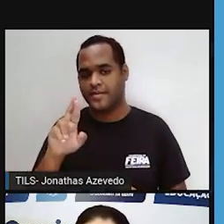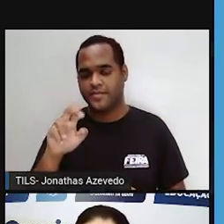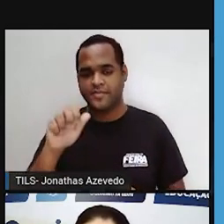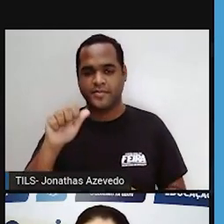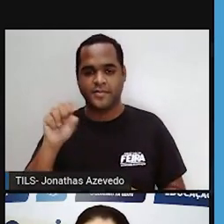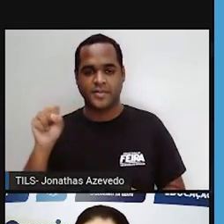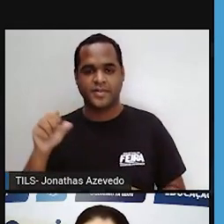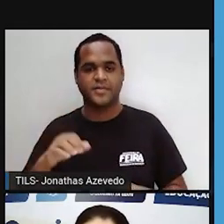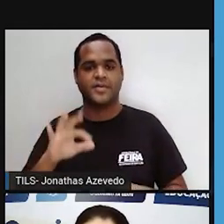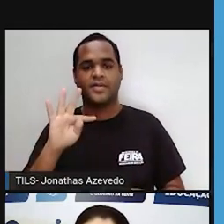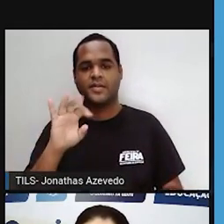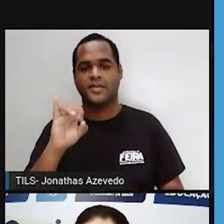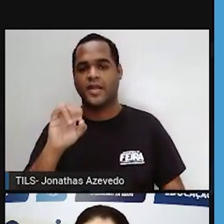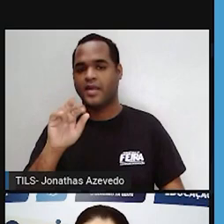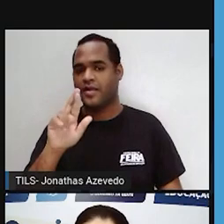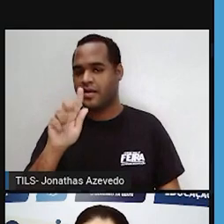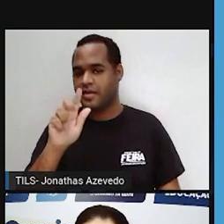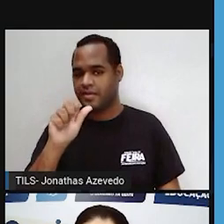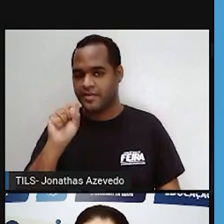taigas,